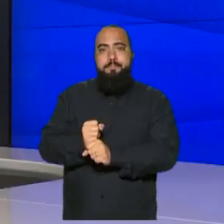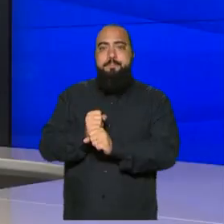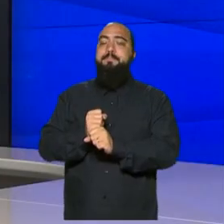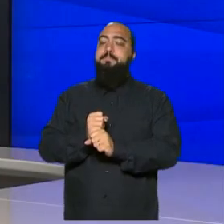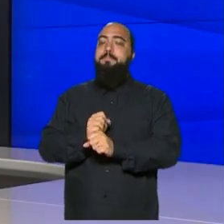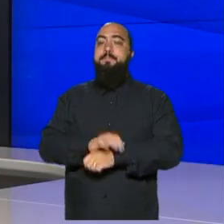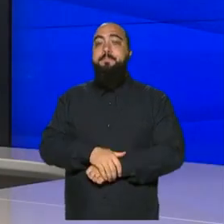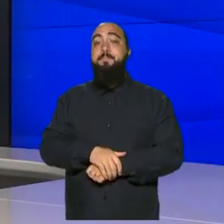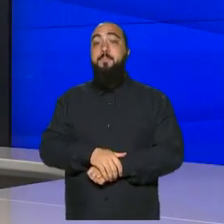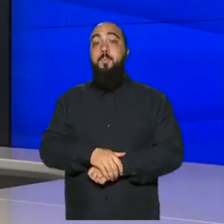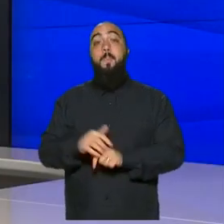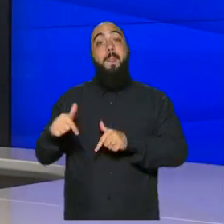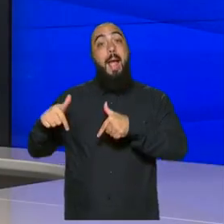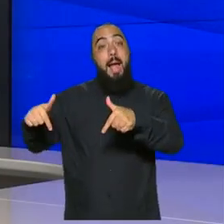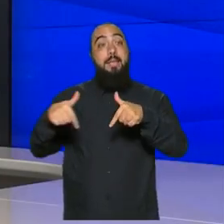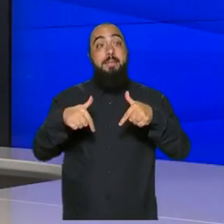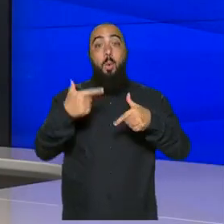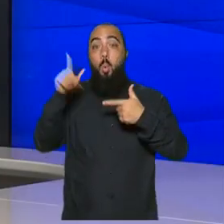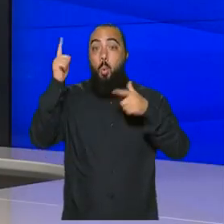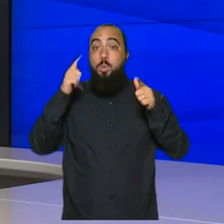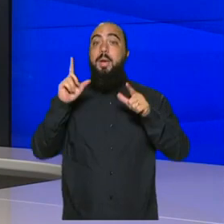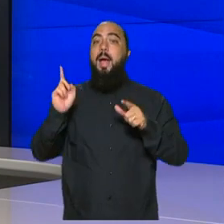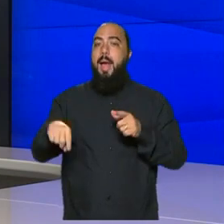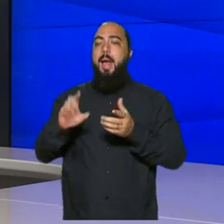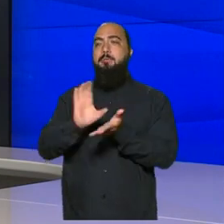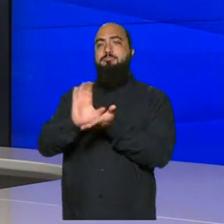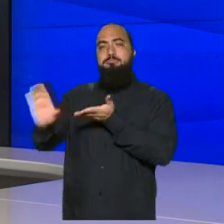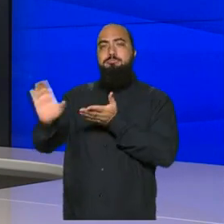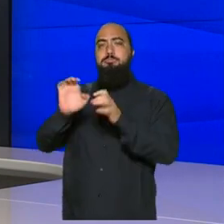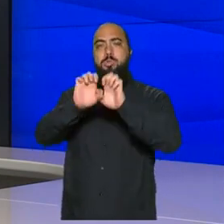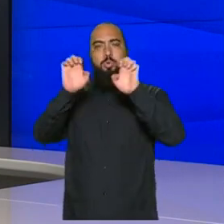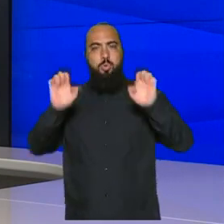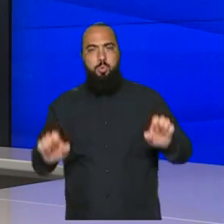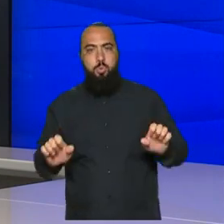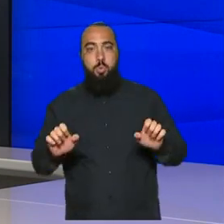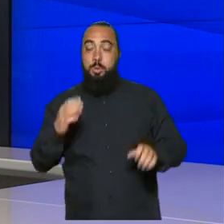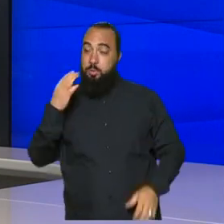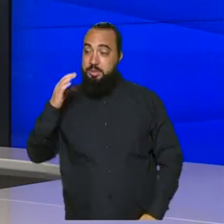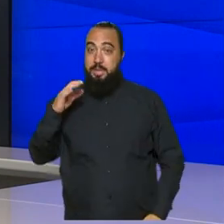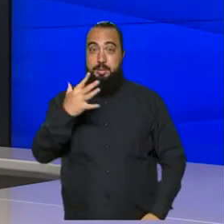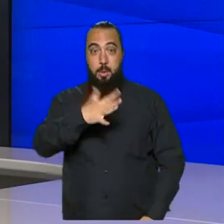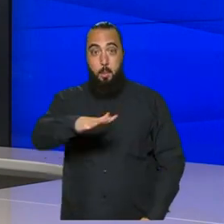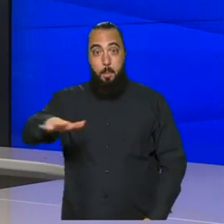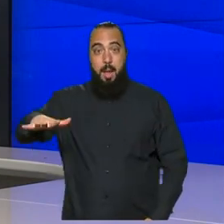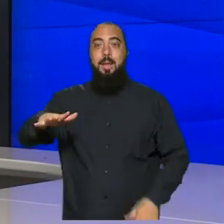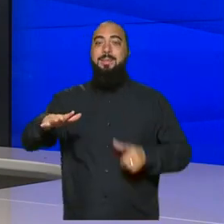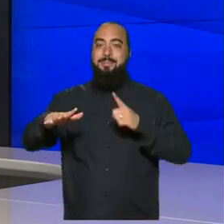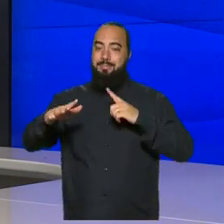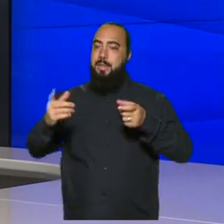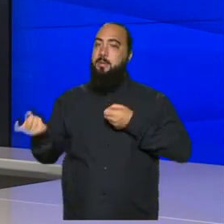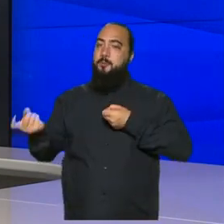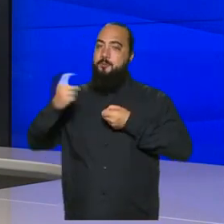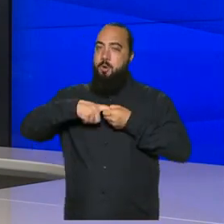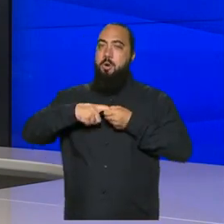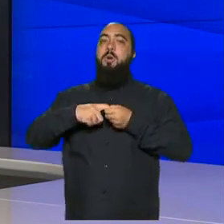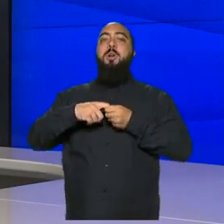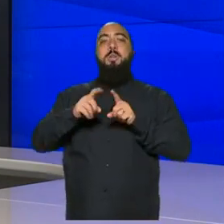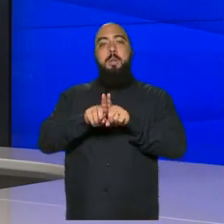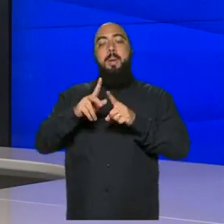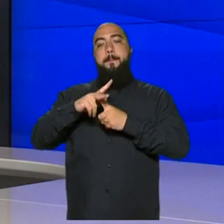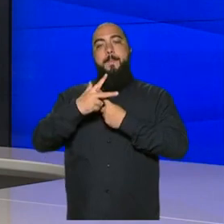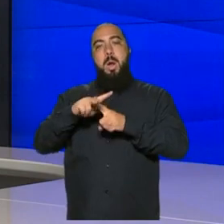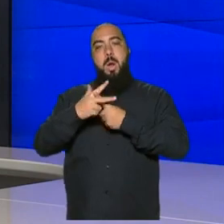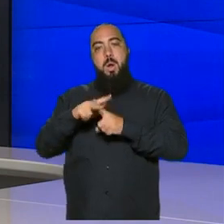Outras ações envolvem investimento em infraestrutura, então o Programa Ciência no Mar tem fomentado a recuperação e a